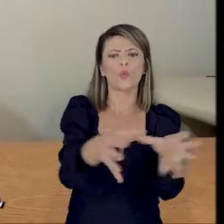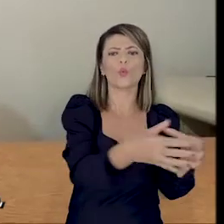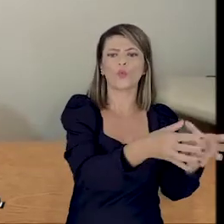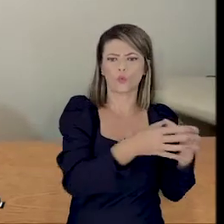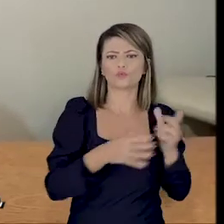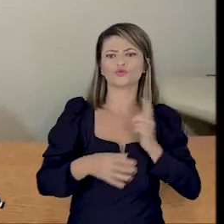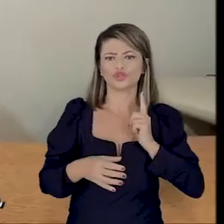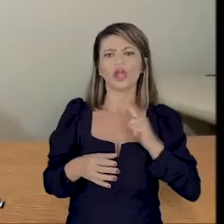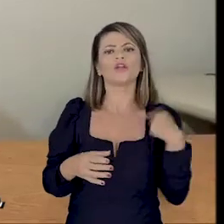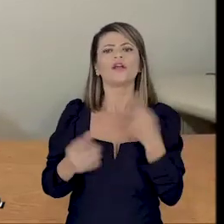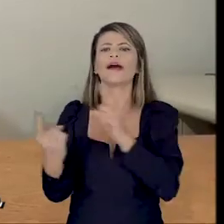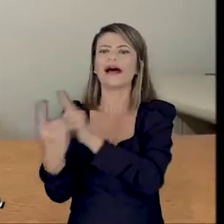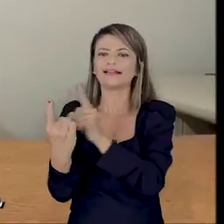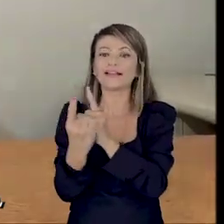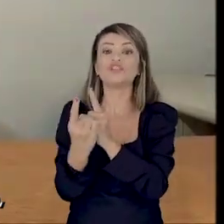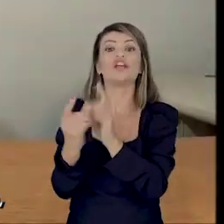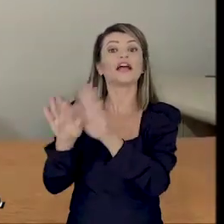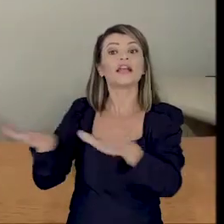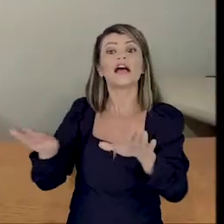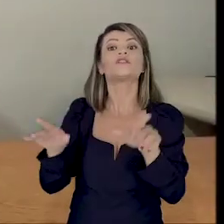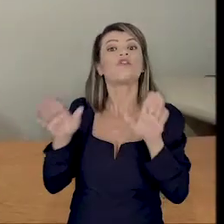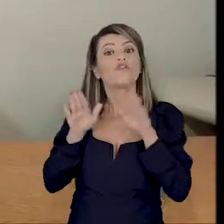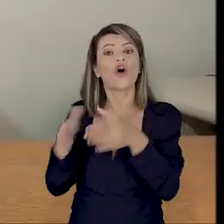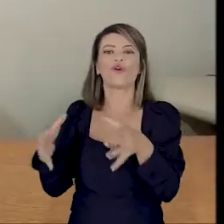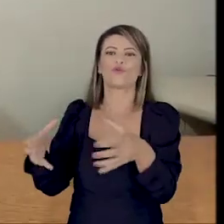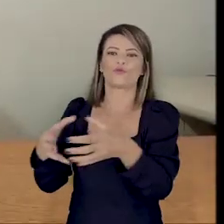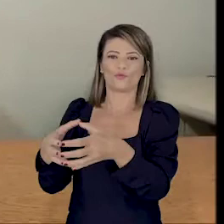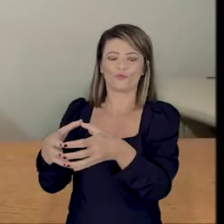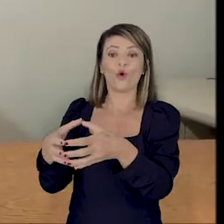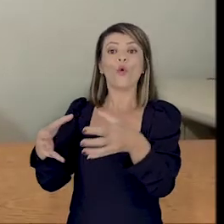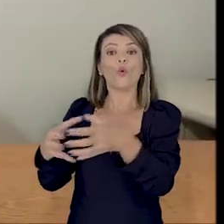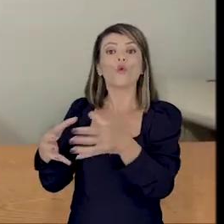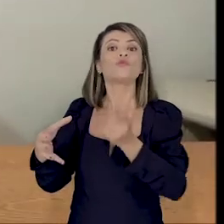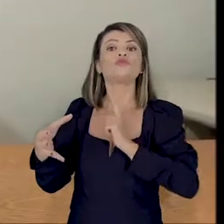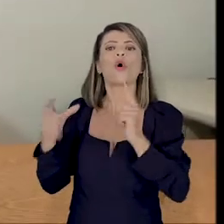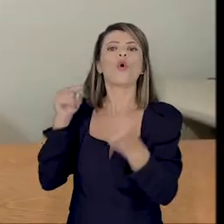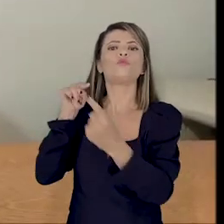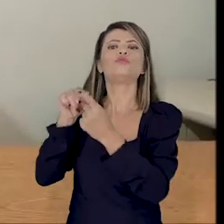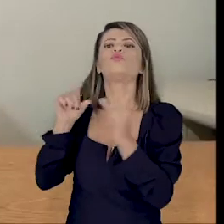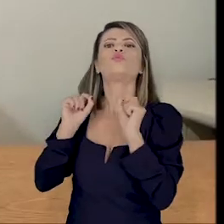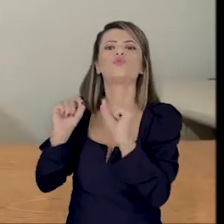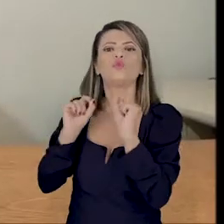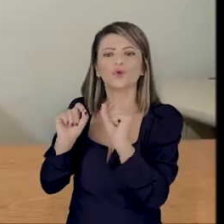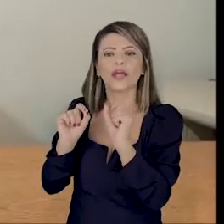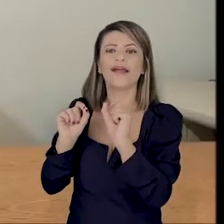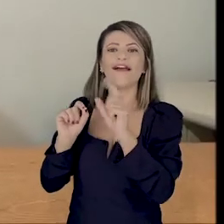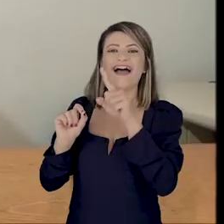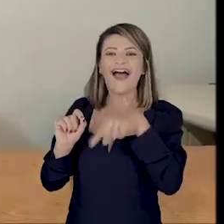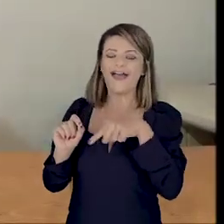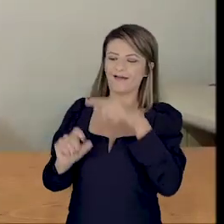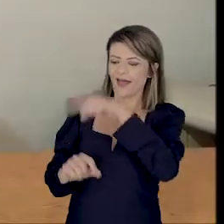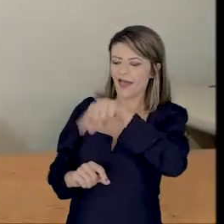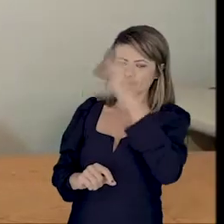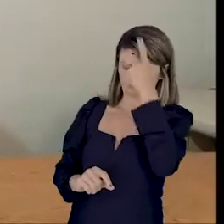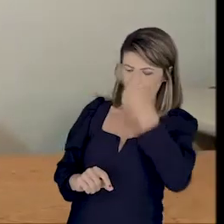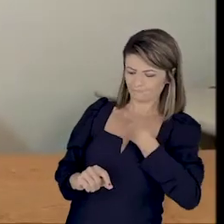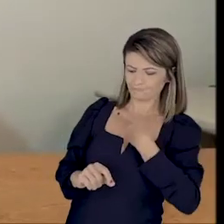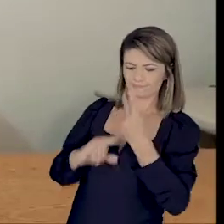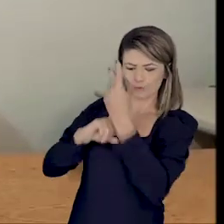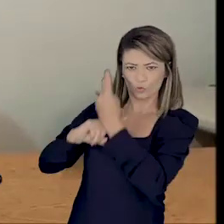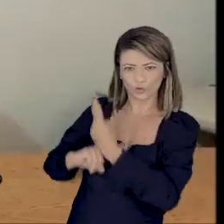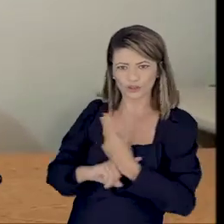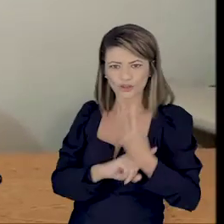então a gente atendia crianças em grupo, esses grupos tinham o objetivo do fortalecimento da função autoprotetiva das